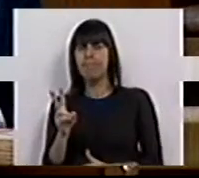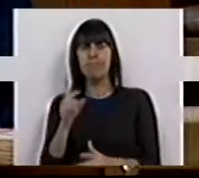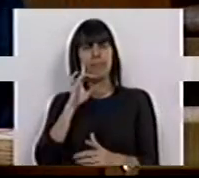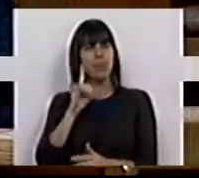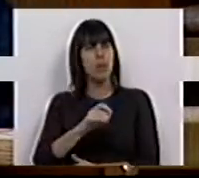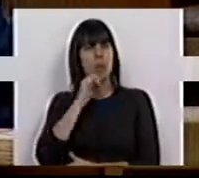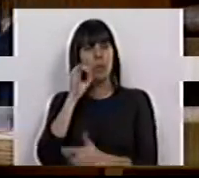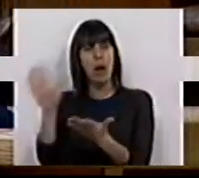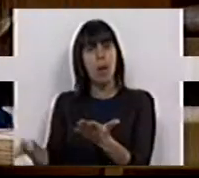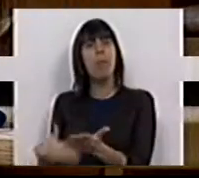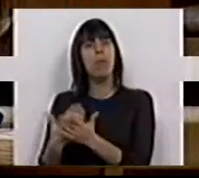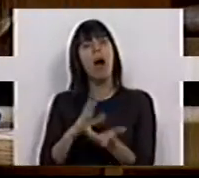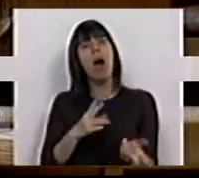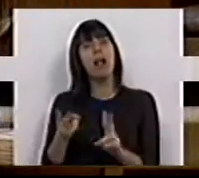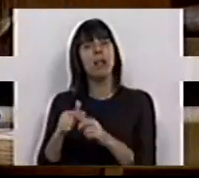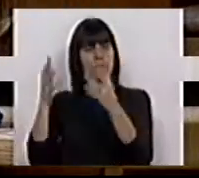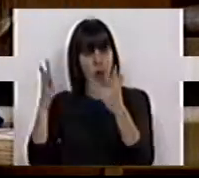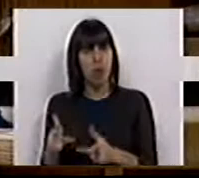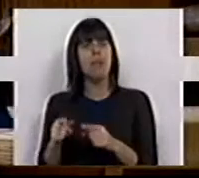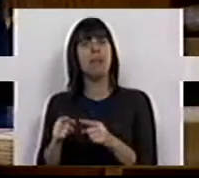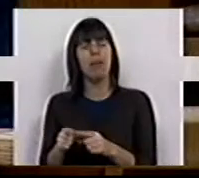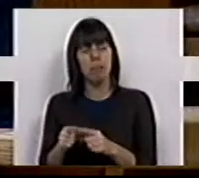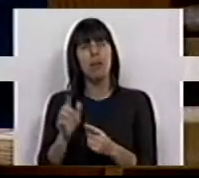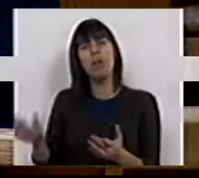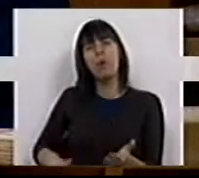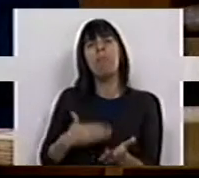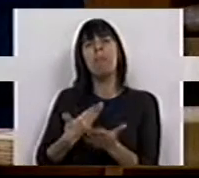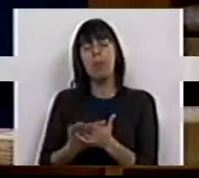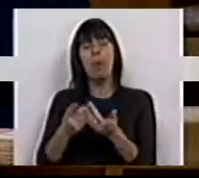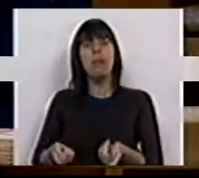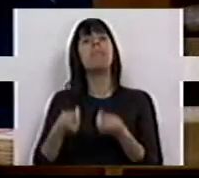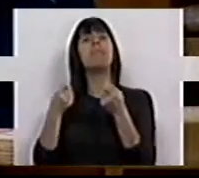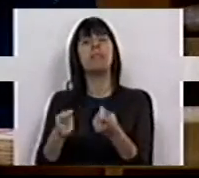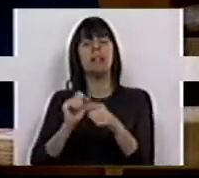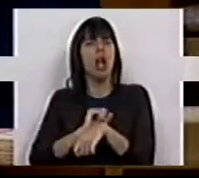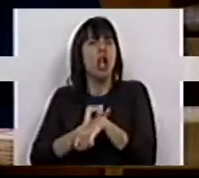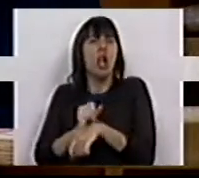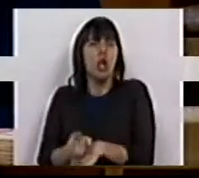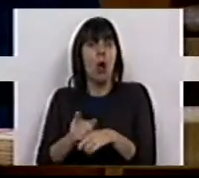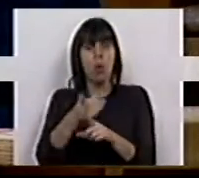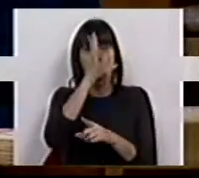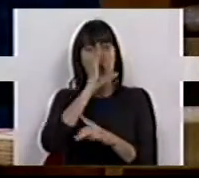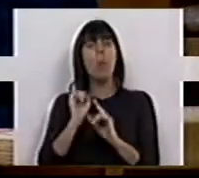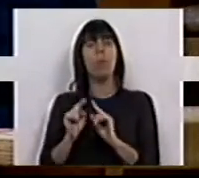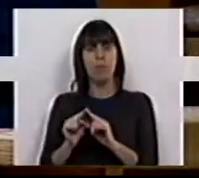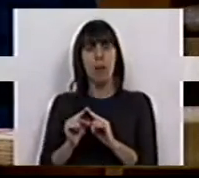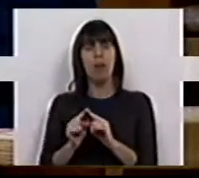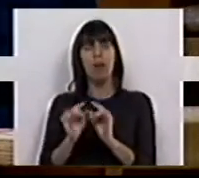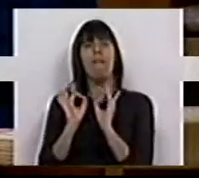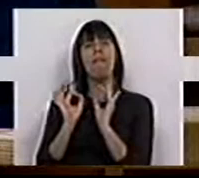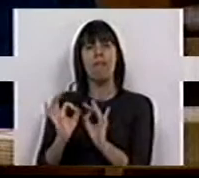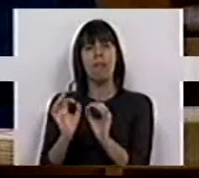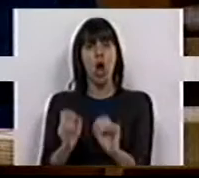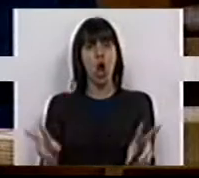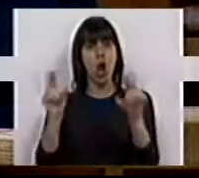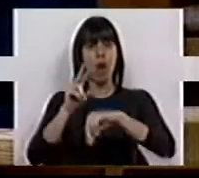incompreensível proposta de alteração do orçamento, uma proposta incentivada desde o primeiro momento pelo governo e apadrinhada